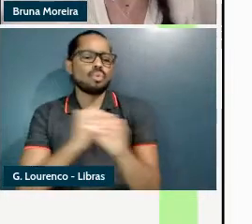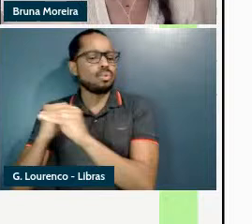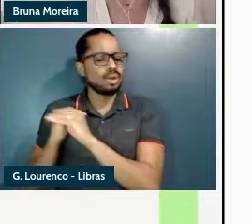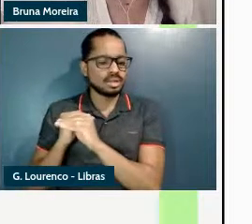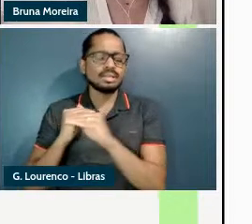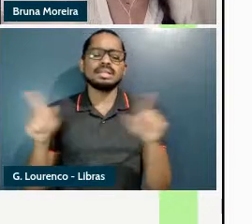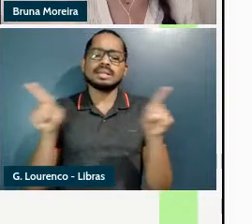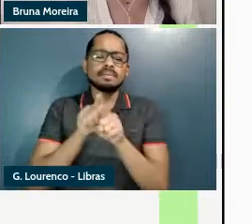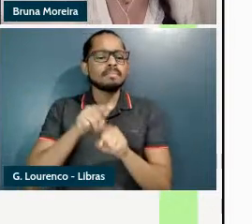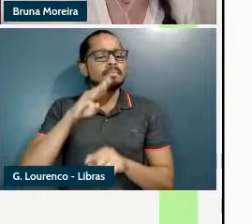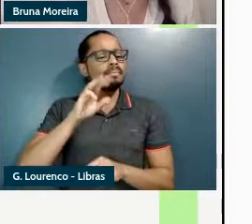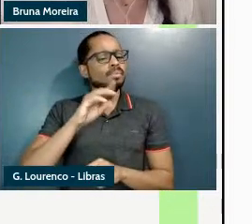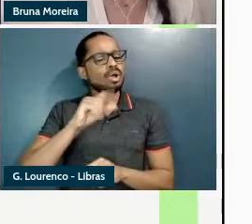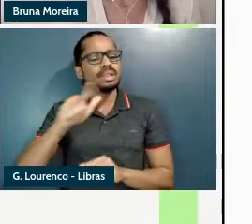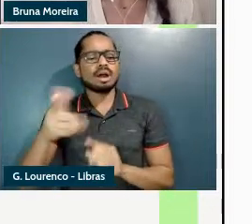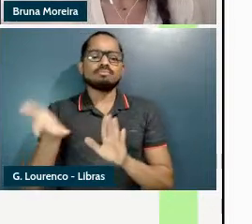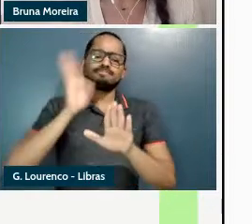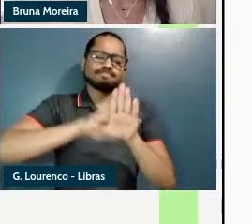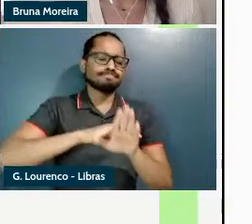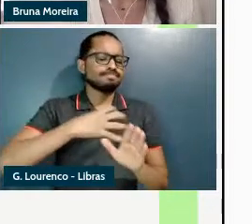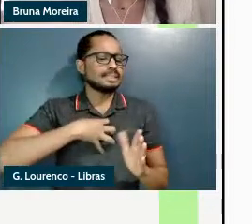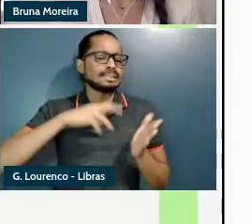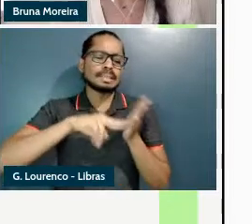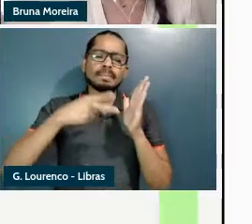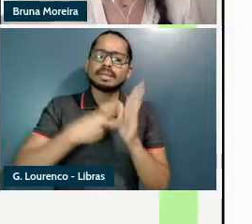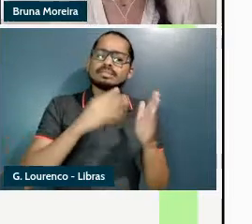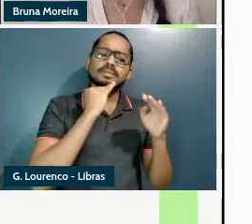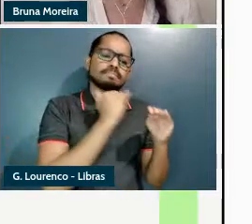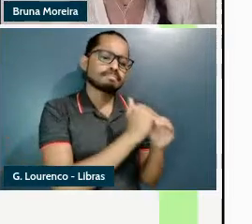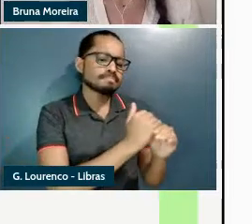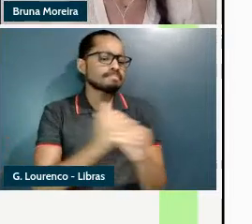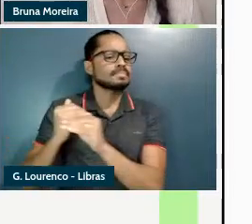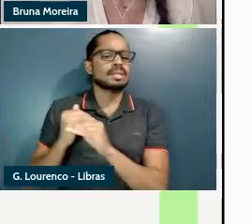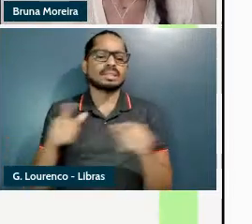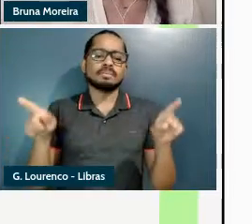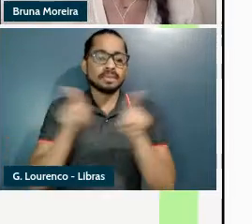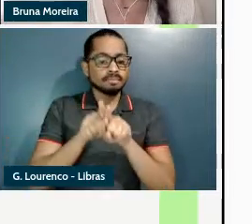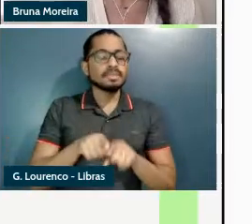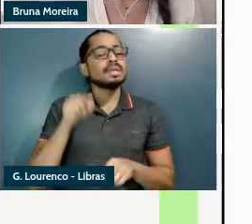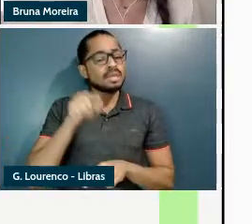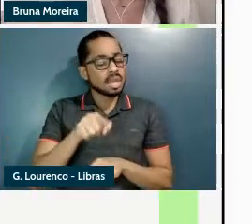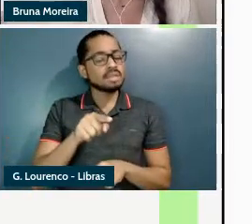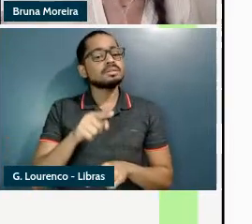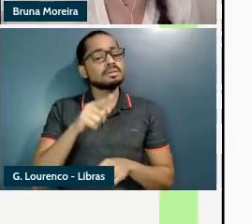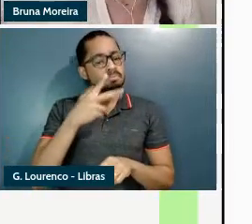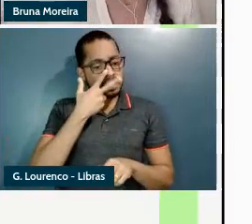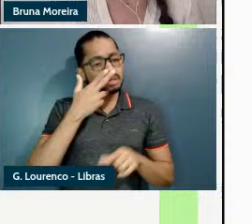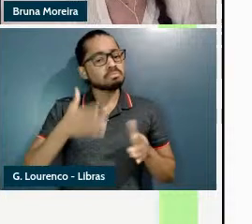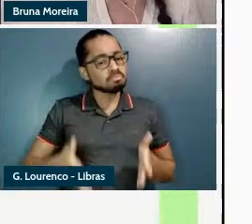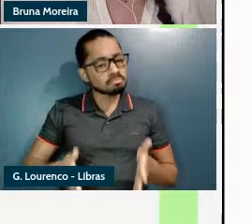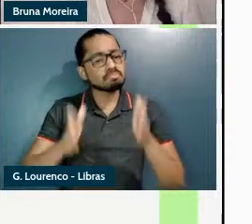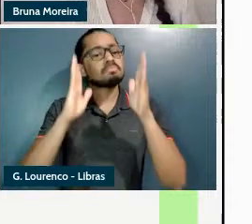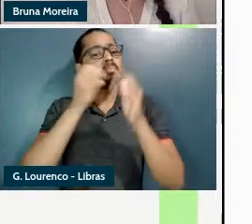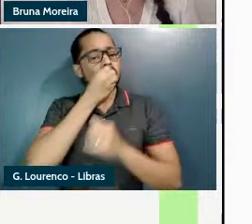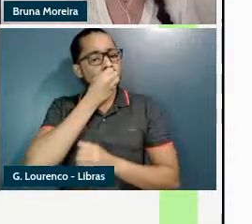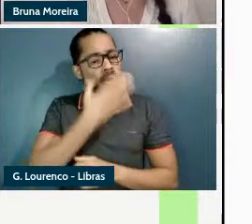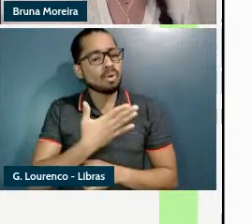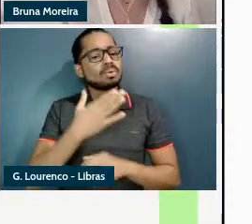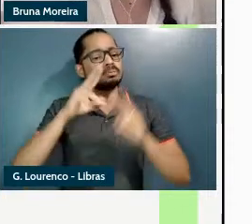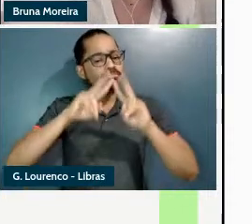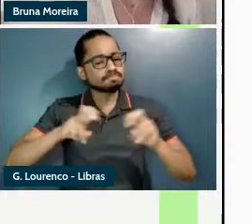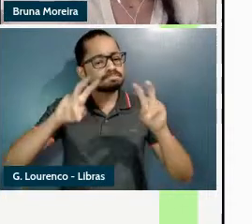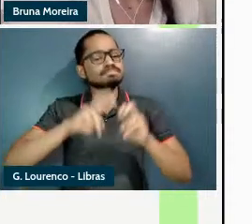um mesmo tipo de modal e eu defendo que esse é um caminho de análise promissor para explicar a construção desses adjetivos no português e